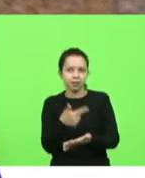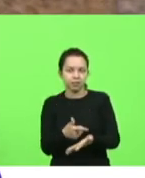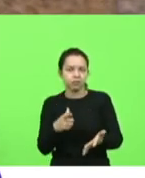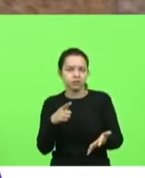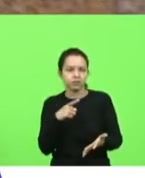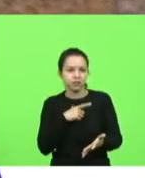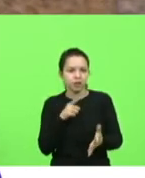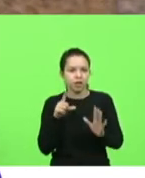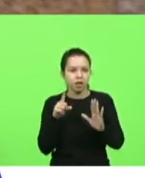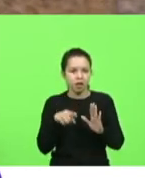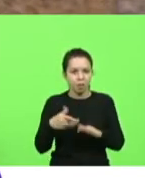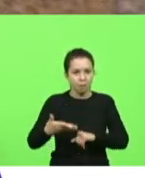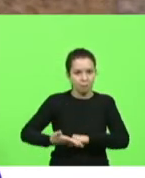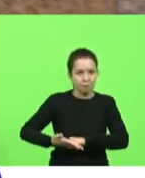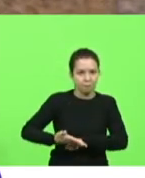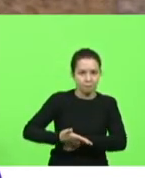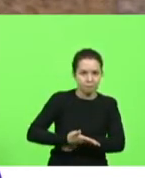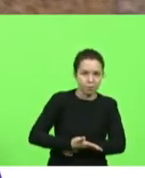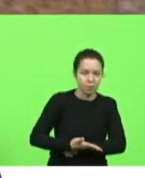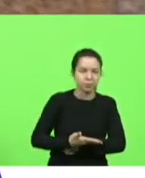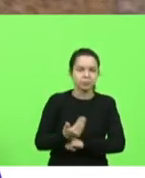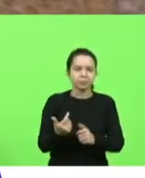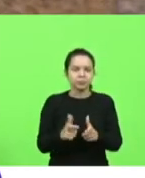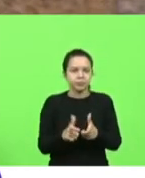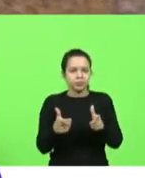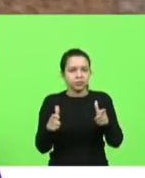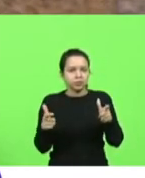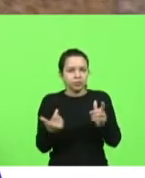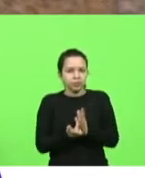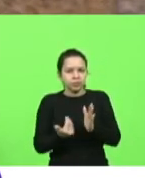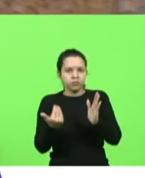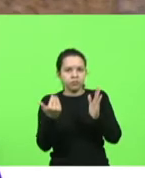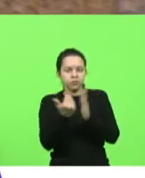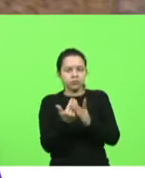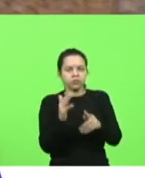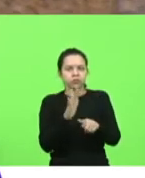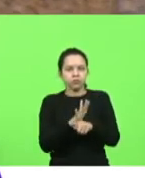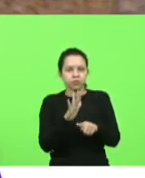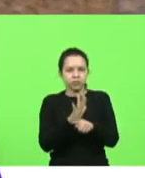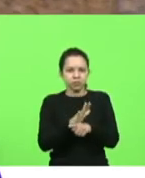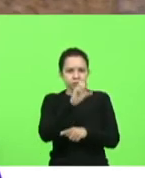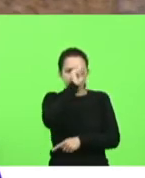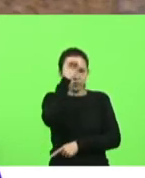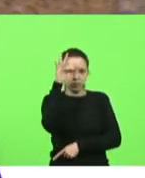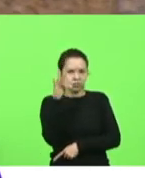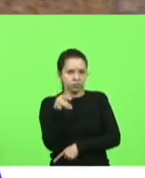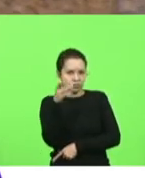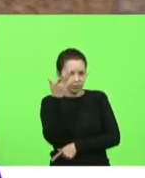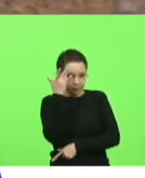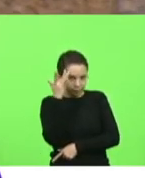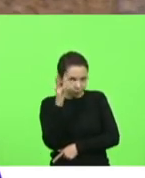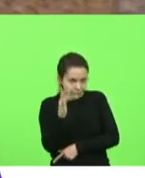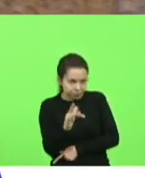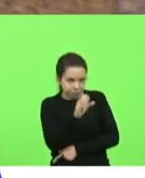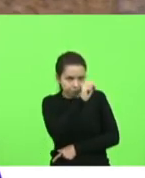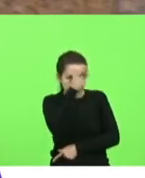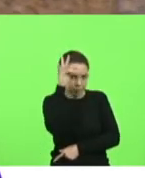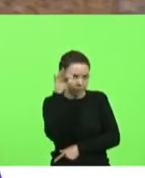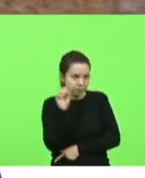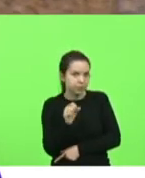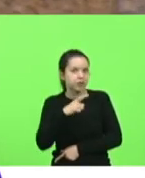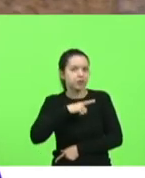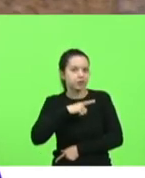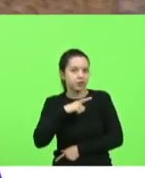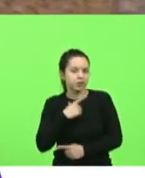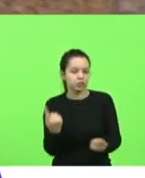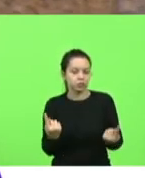porto que tem a tendência ainda de se crescer ainda mais que ajuda São Francisco pra quem não sabe São Francisco do Sul tem uma disputa com outra